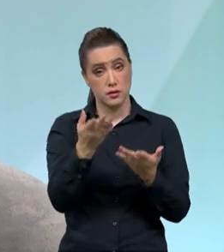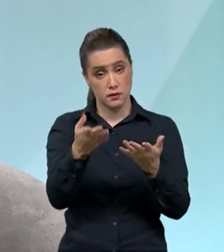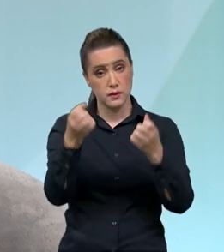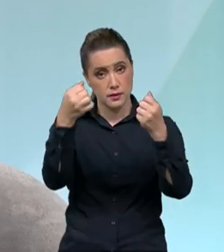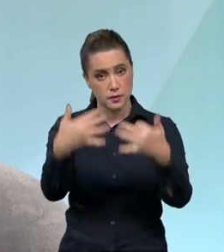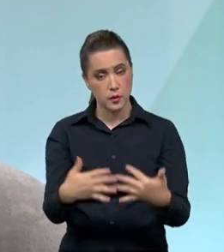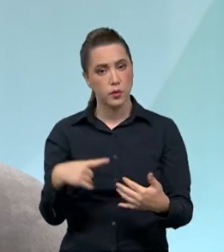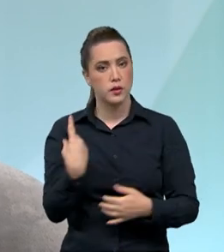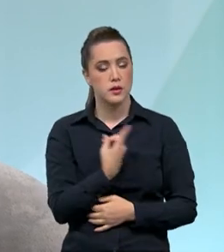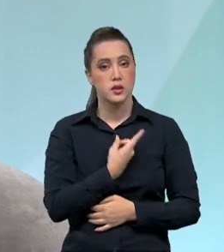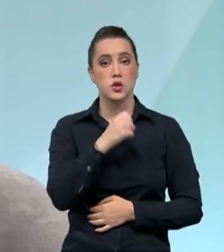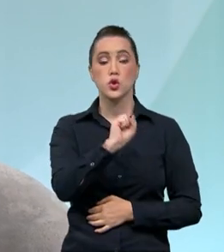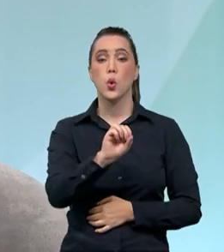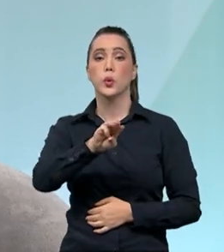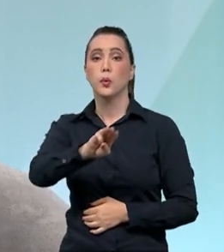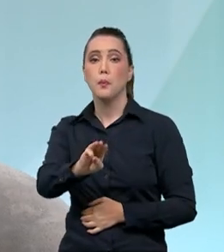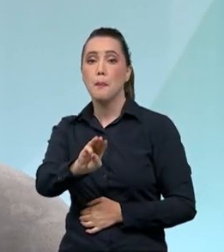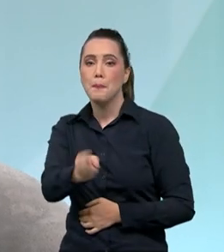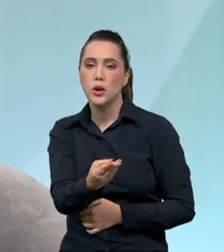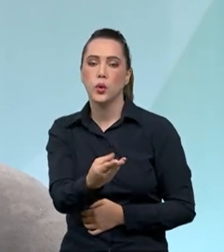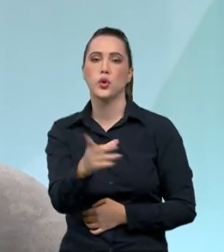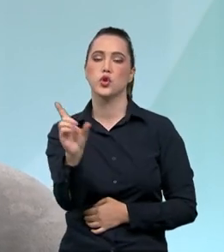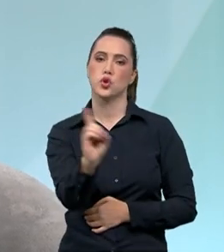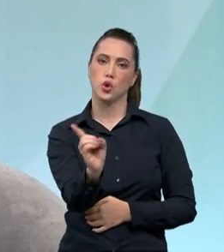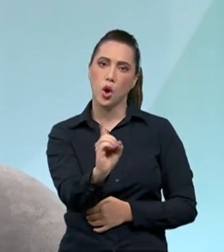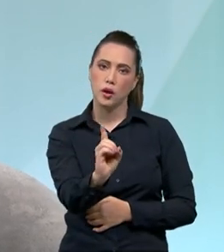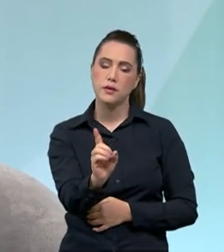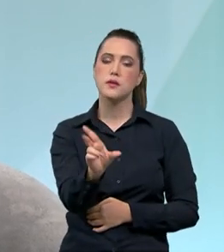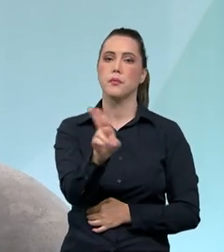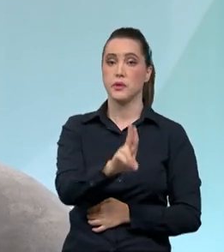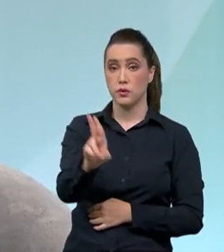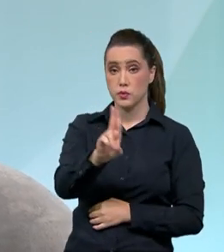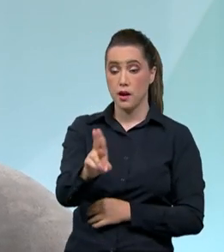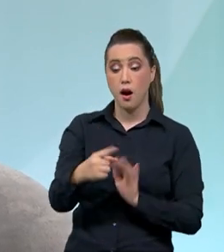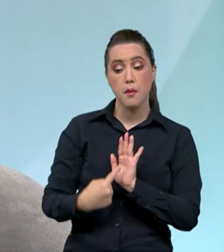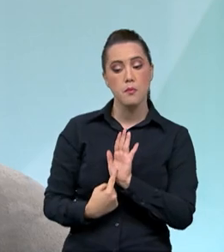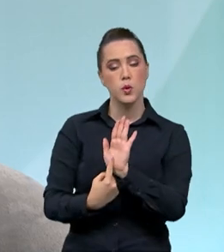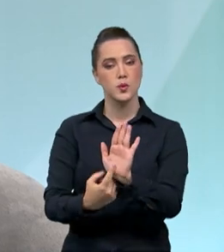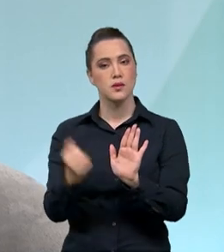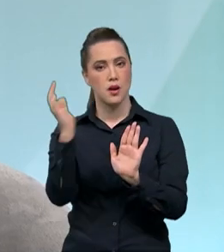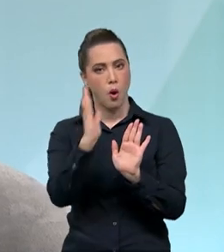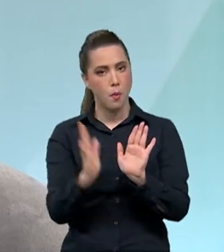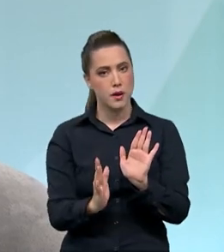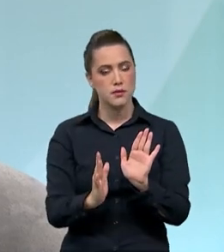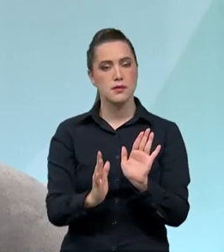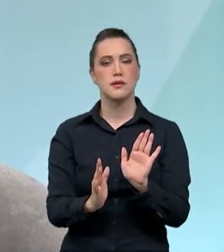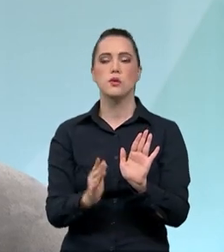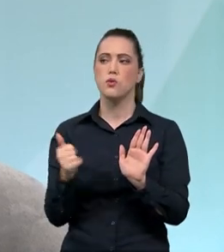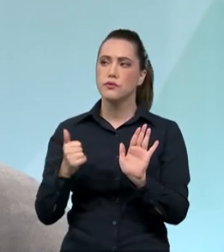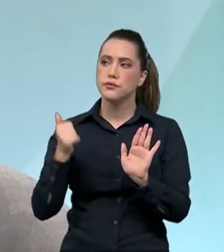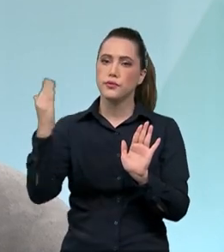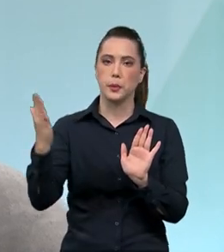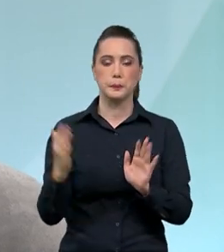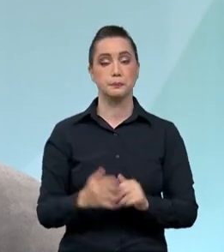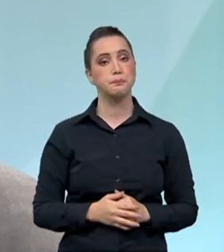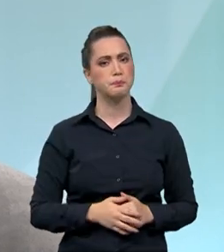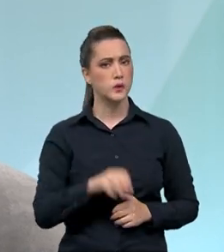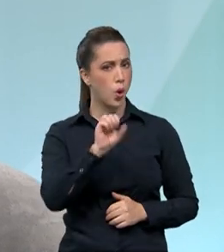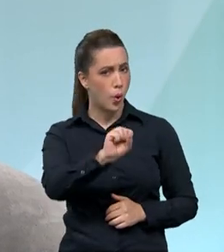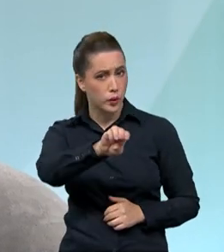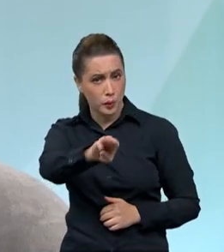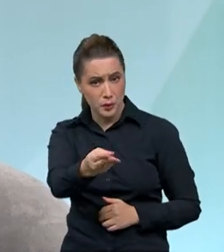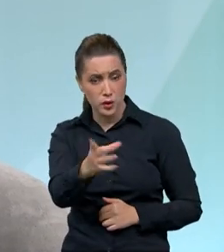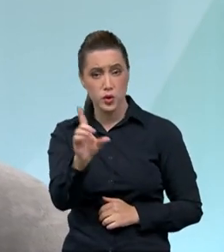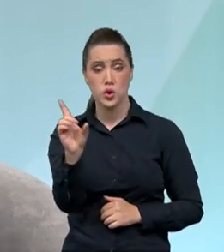tínhamos 8 milhões de dólares para investimentos na promoção do turismo internacional. 8 milhões de